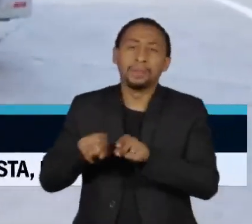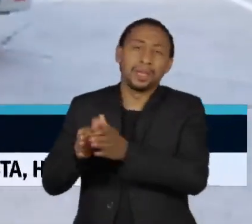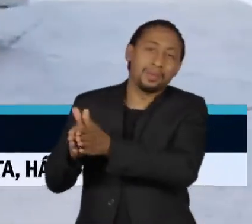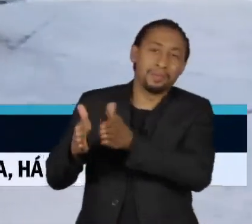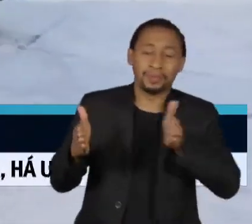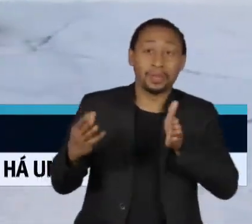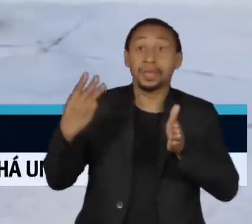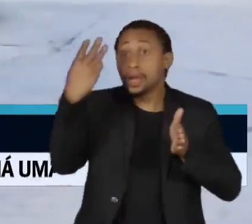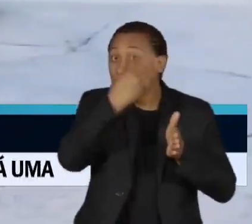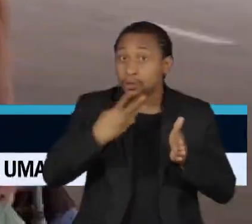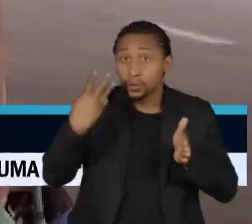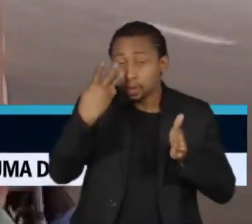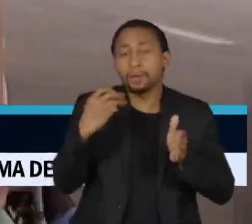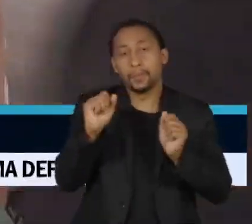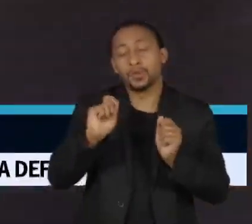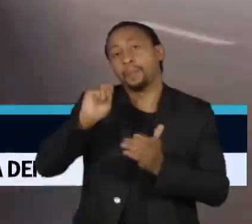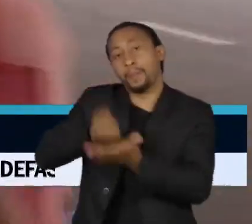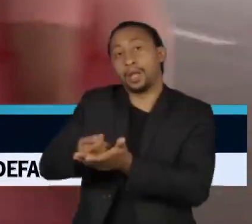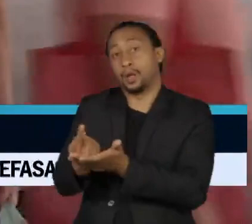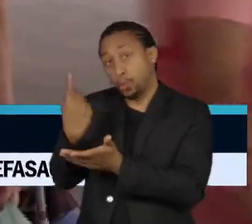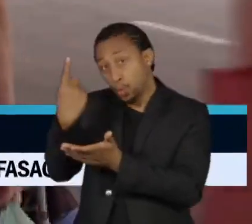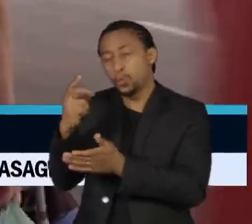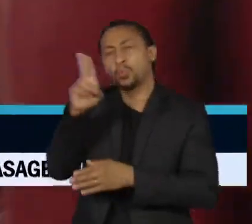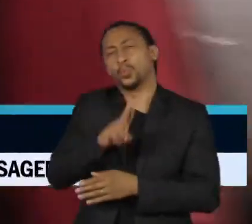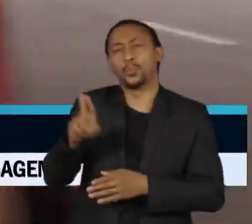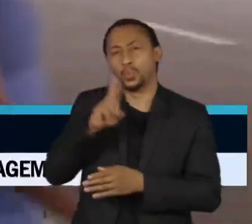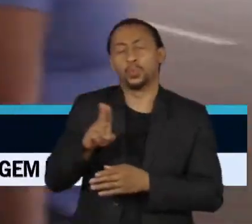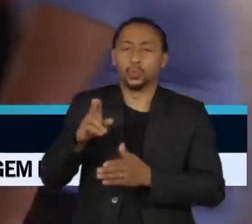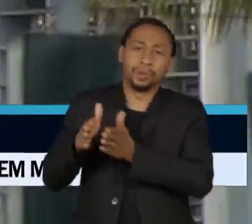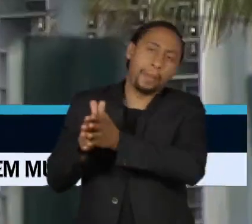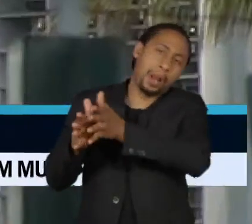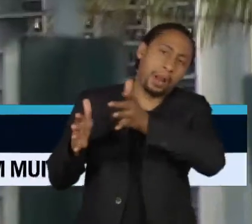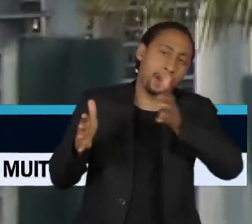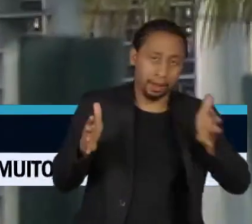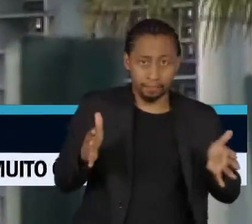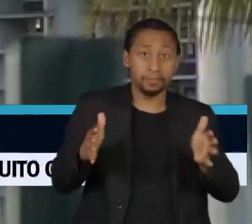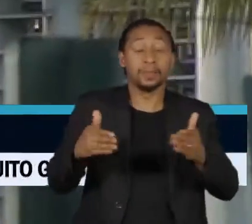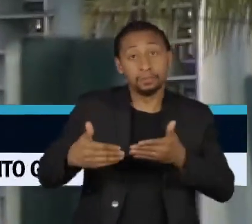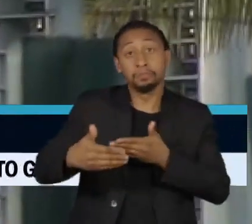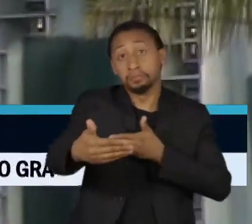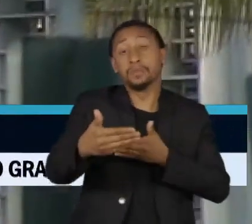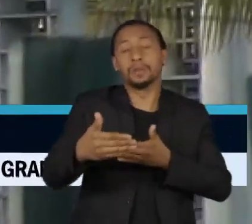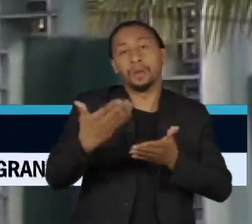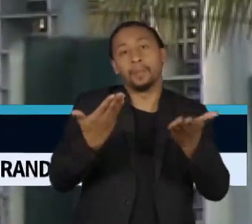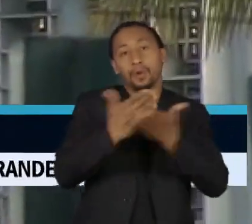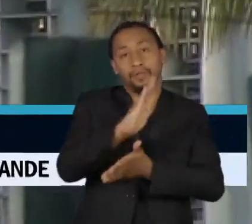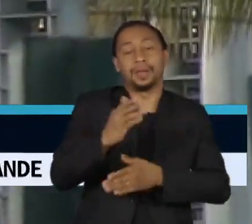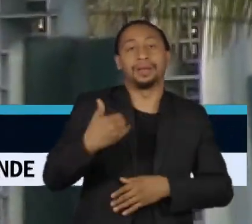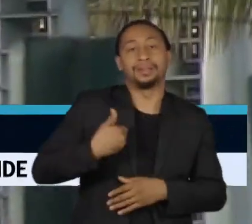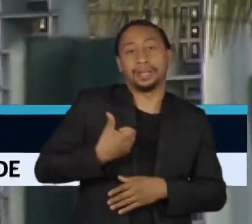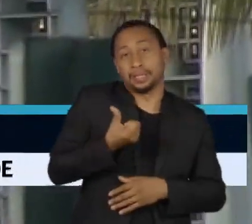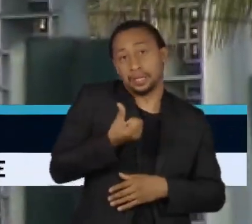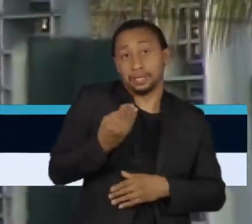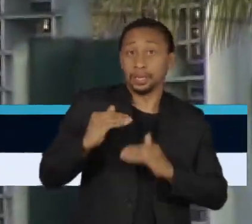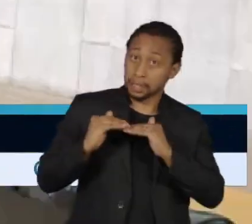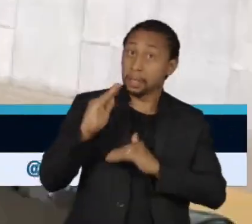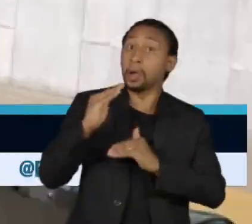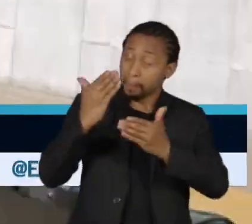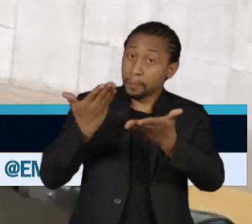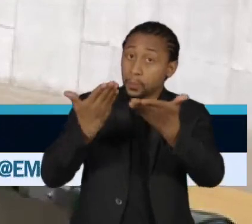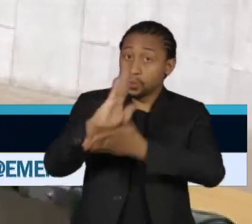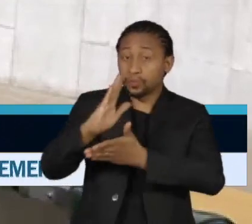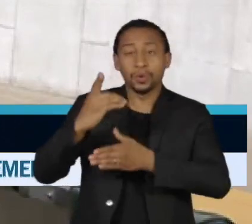benefício poderá ser estendido novamente às pessoas acima de 60 anos. O projeto de lei foi aprovado pelos deputados estaduais,